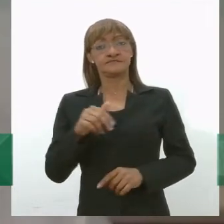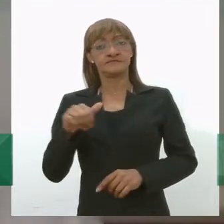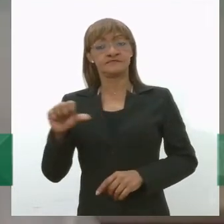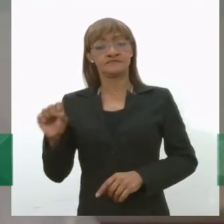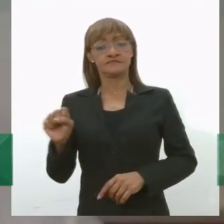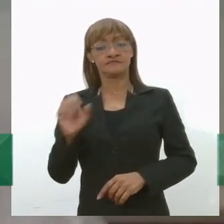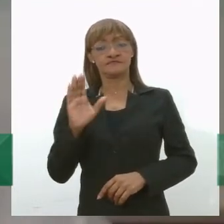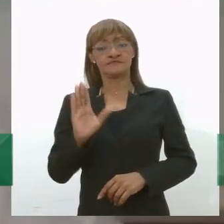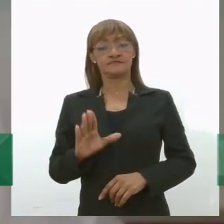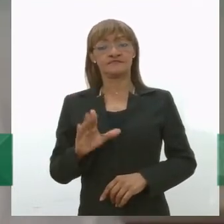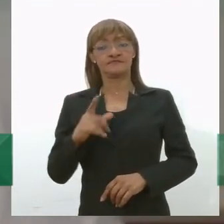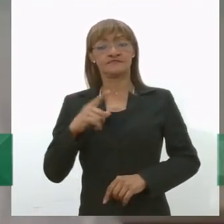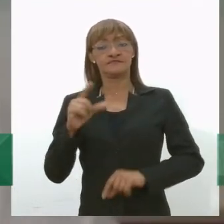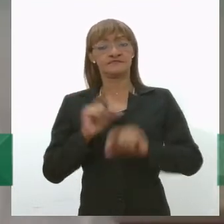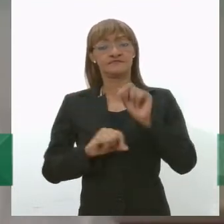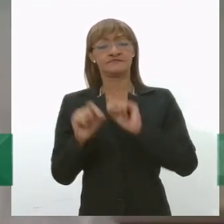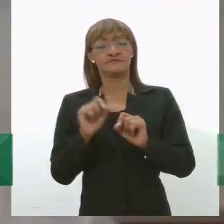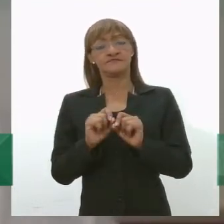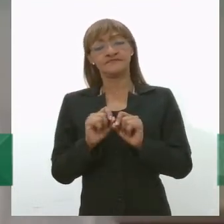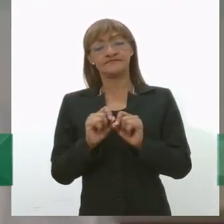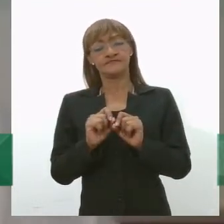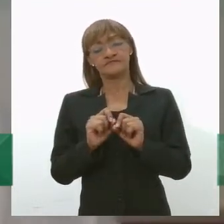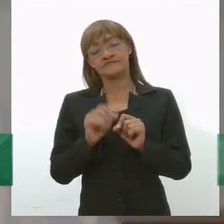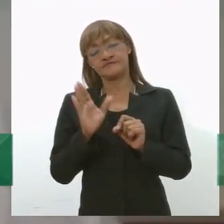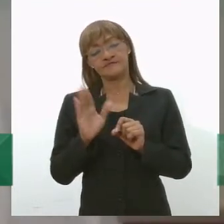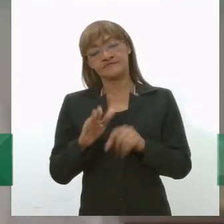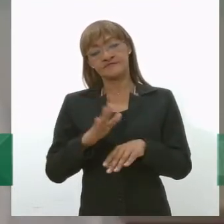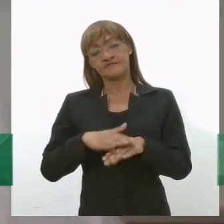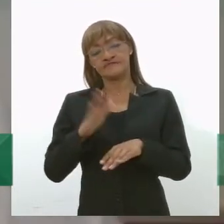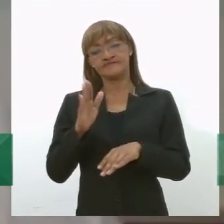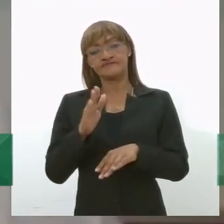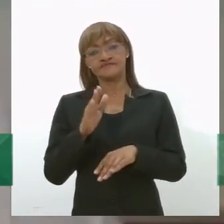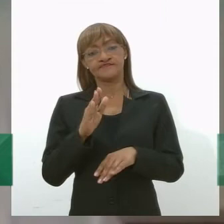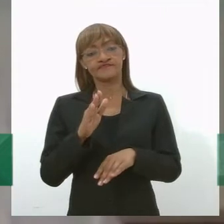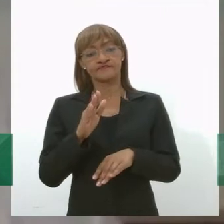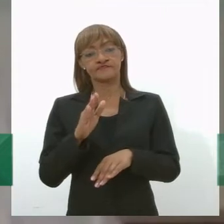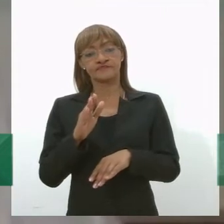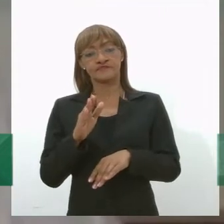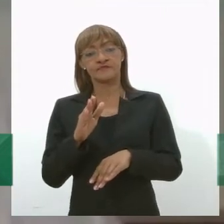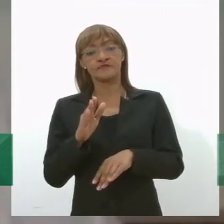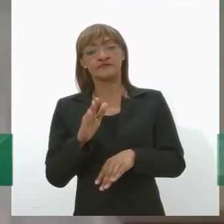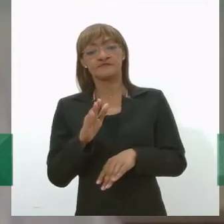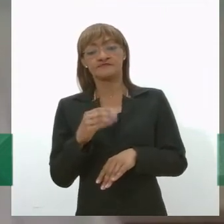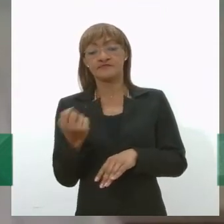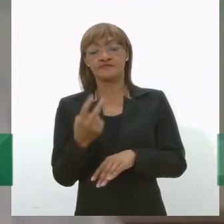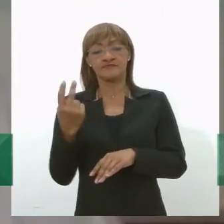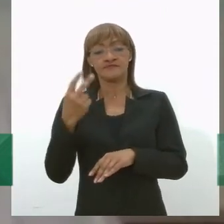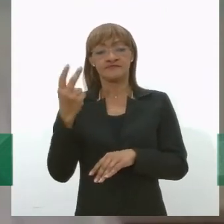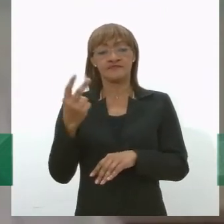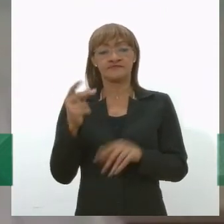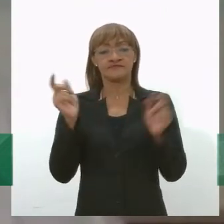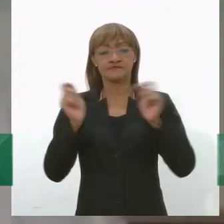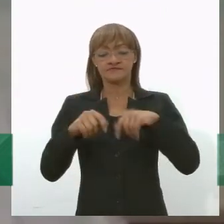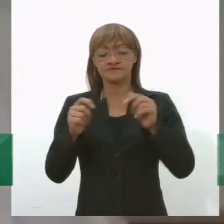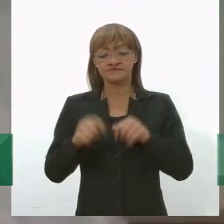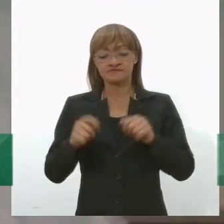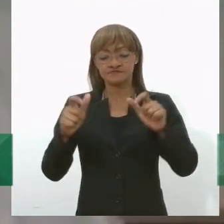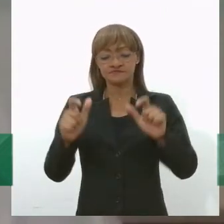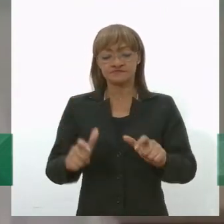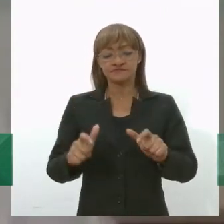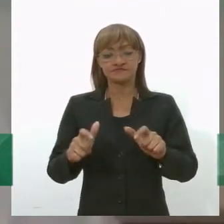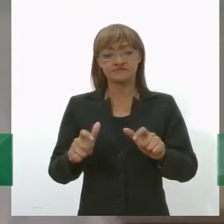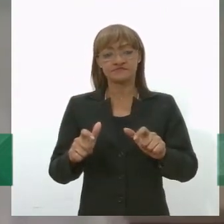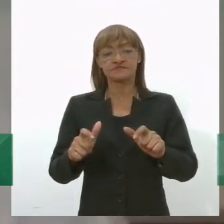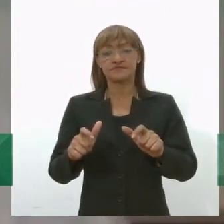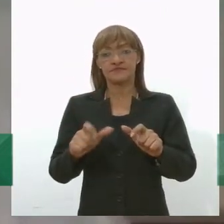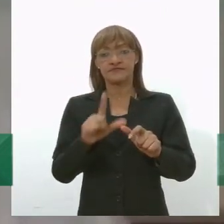iniciativas, né, mais eficientes, a gente consegue prolongar a vida dos nossos aterros sanitários e reduzir questões